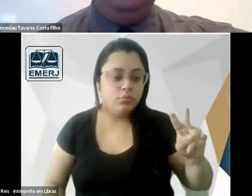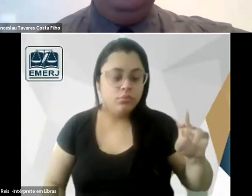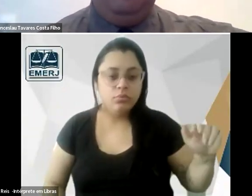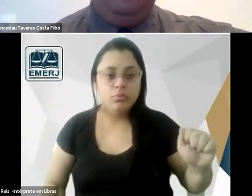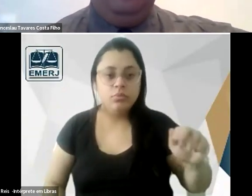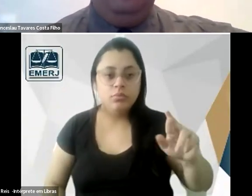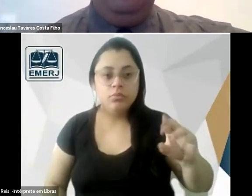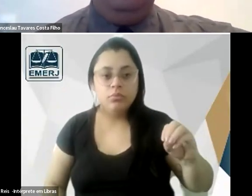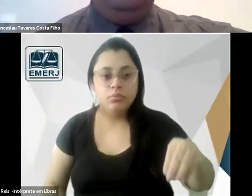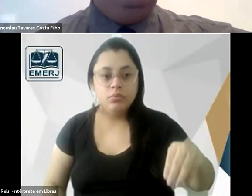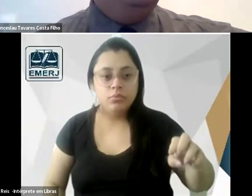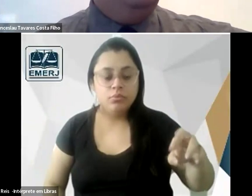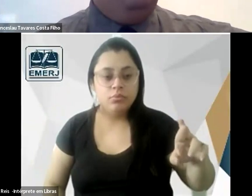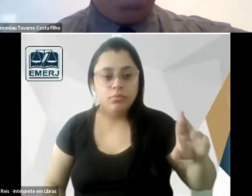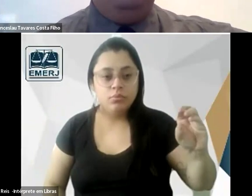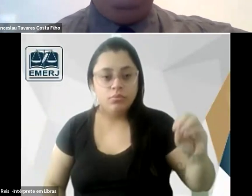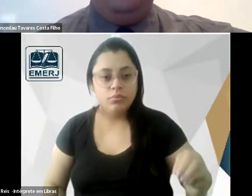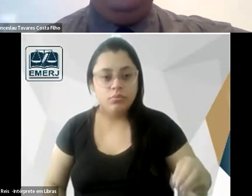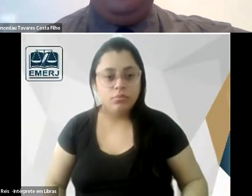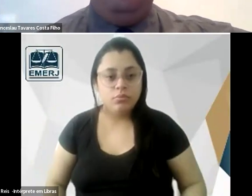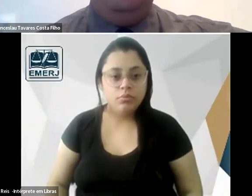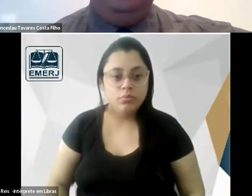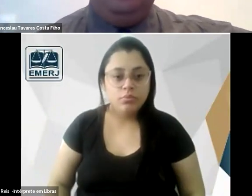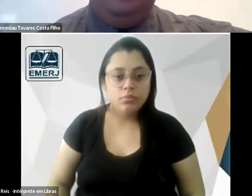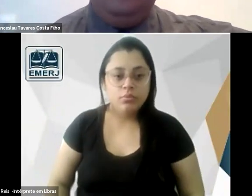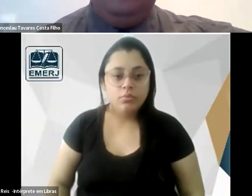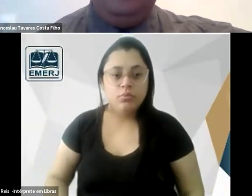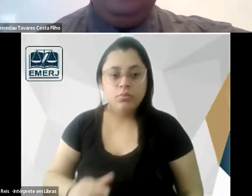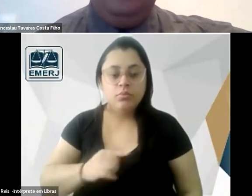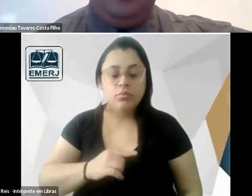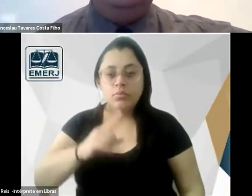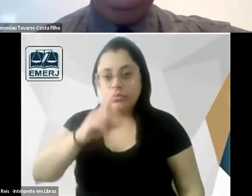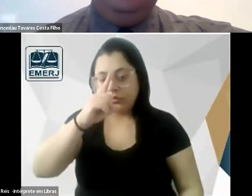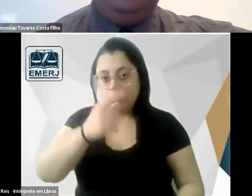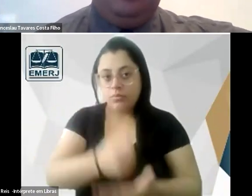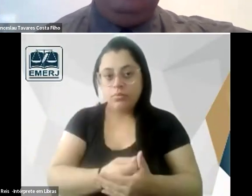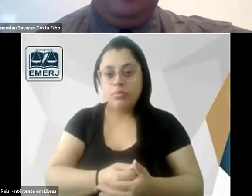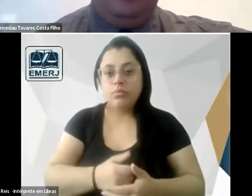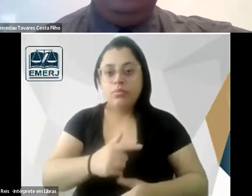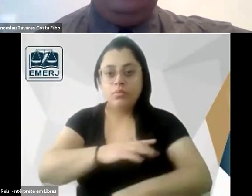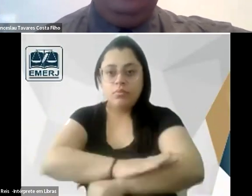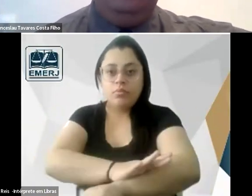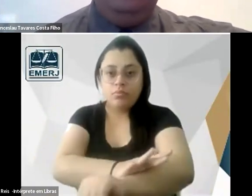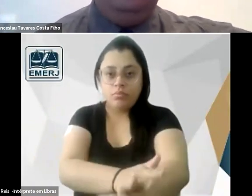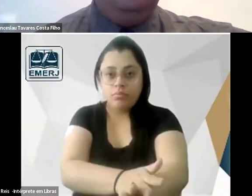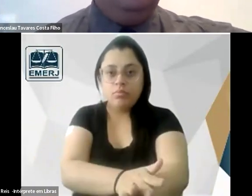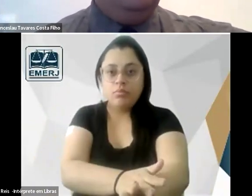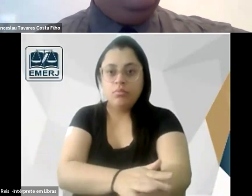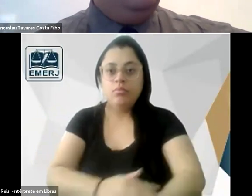visto isso também Silvio Romero muito mais determinista racista até